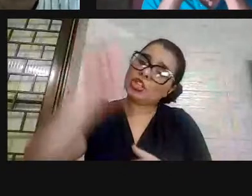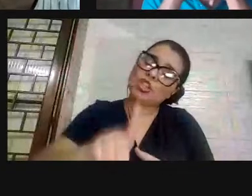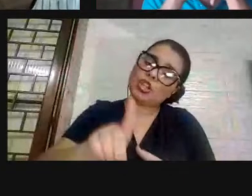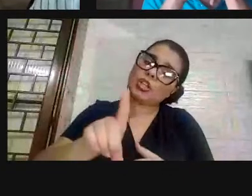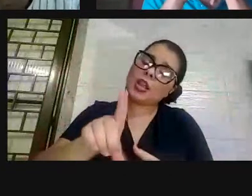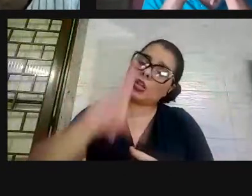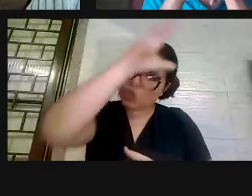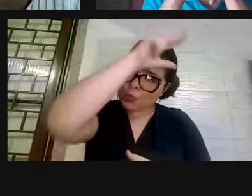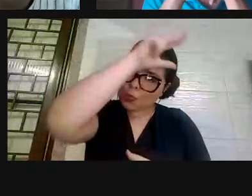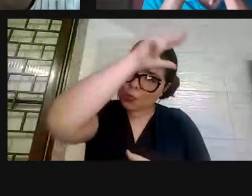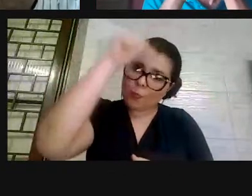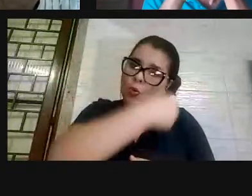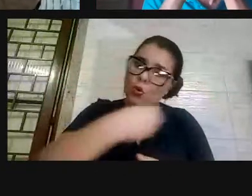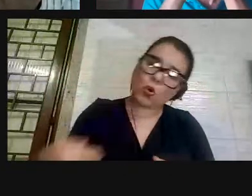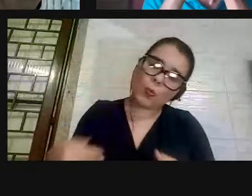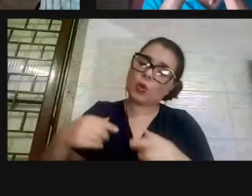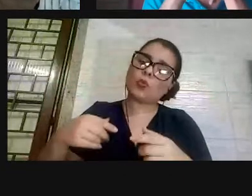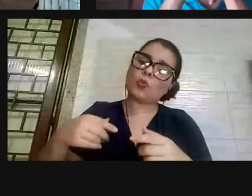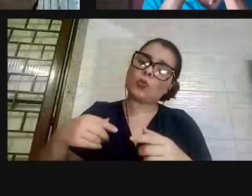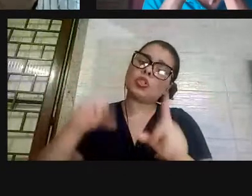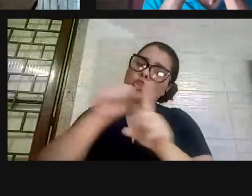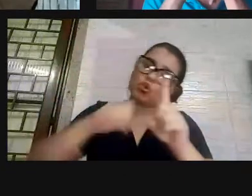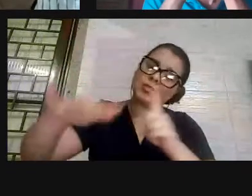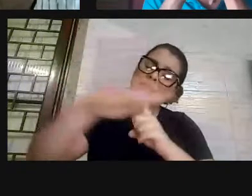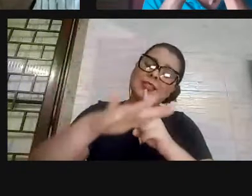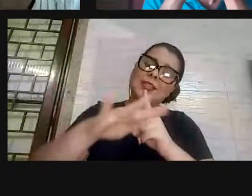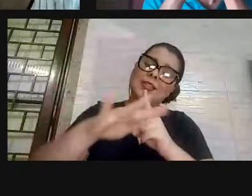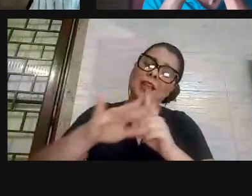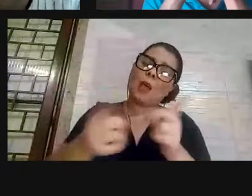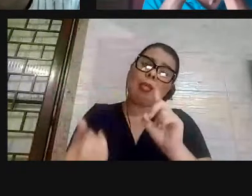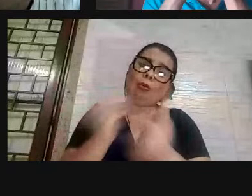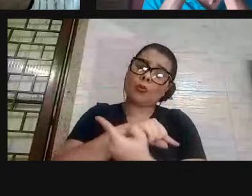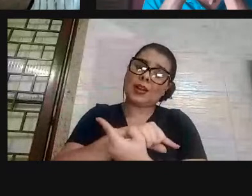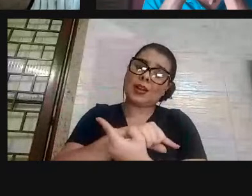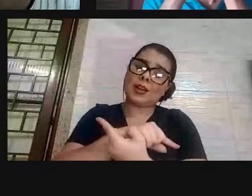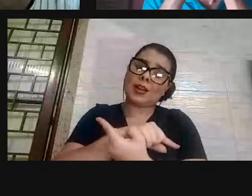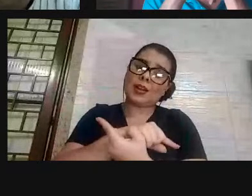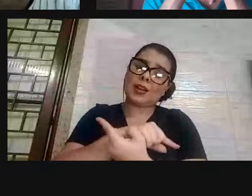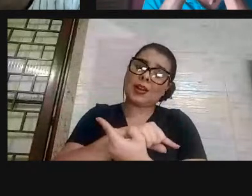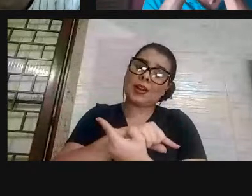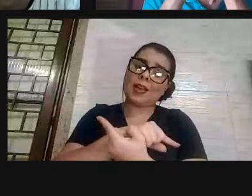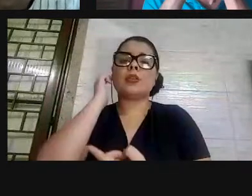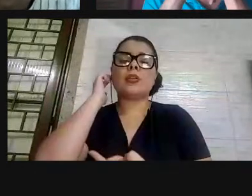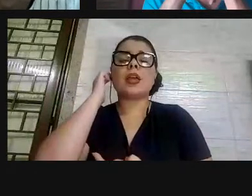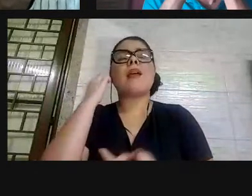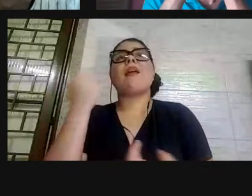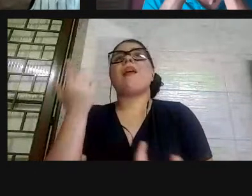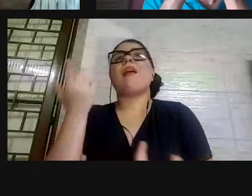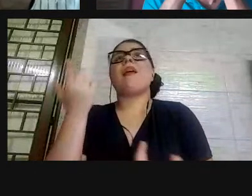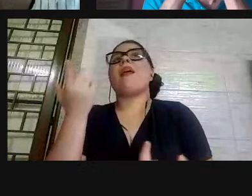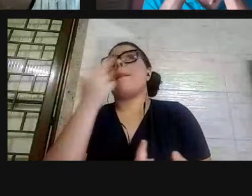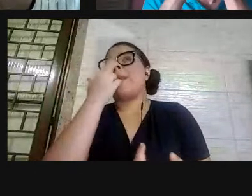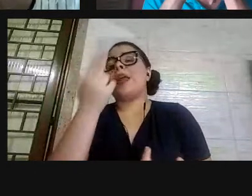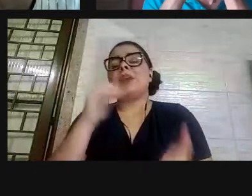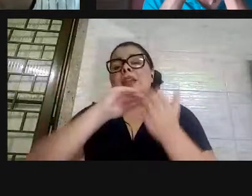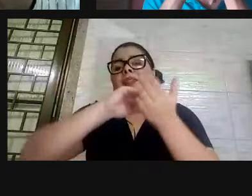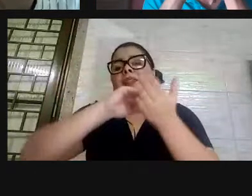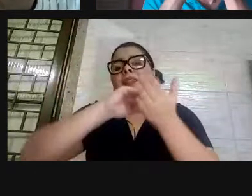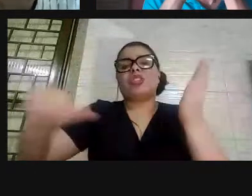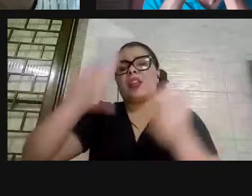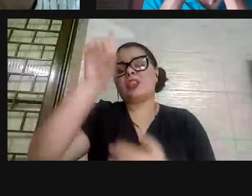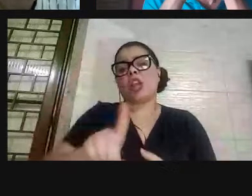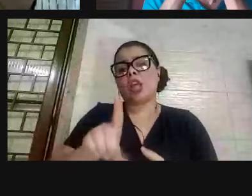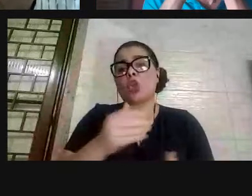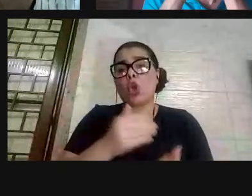direitos sociais, ao contrário, a agenda que tem sido colocada de retirar mais ainda direitos. No início da pandemia